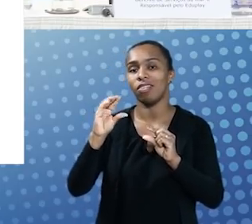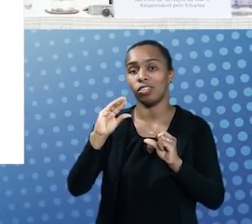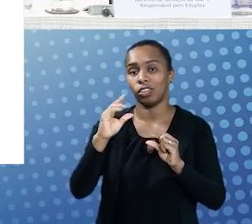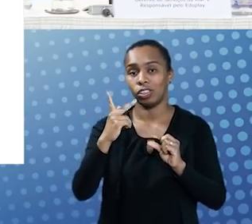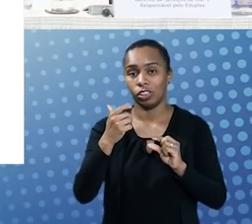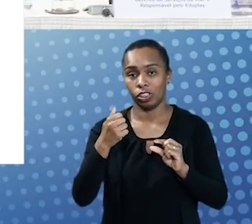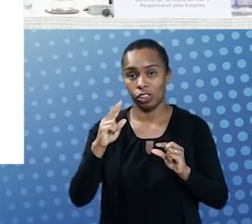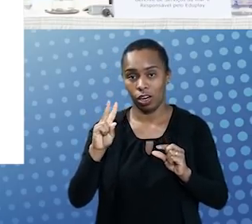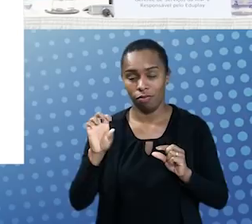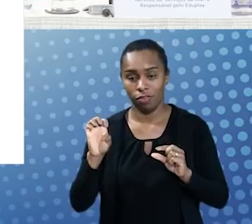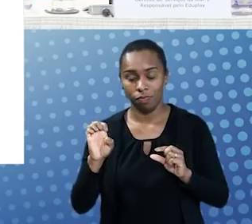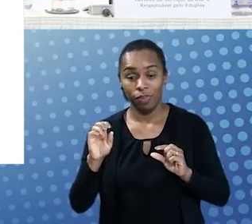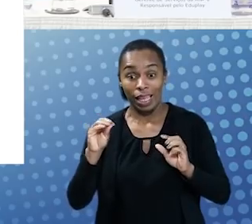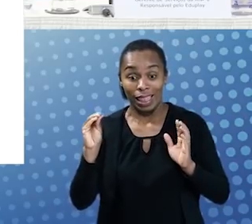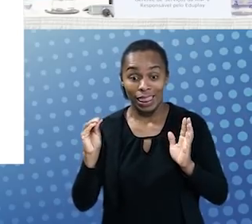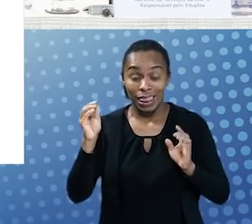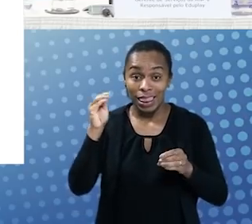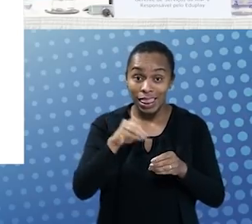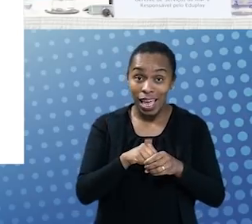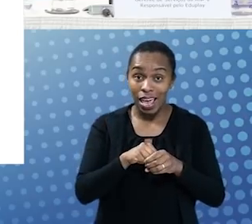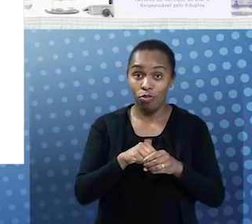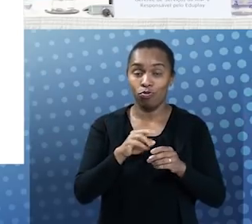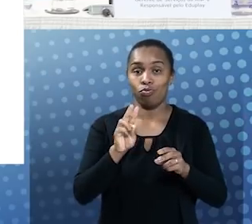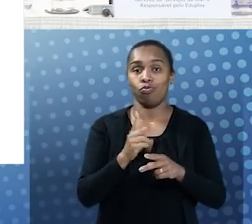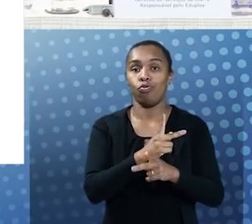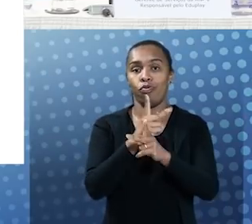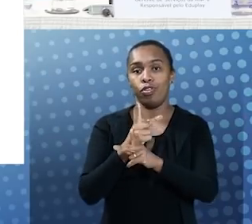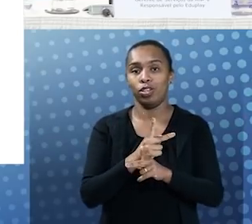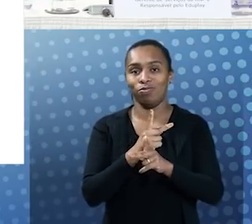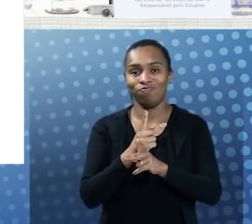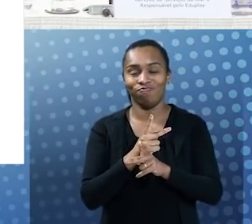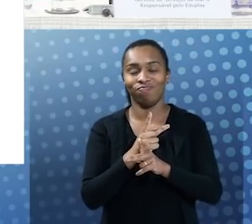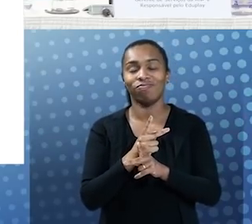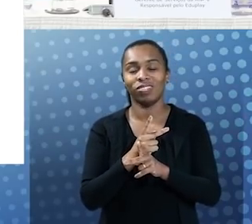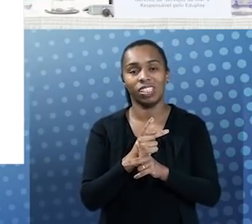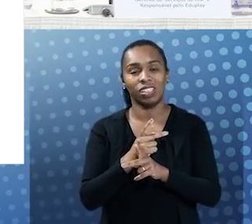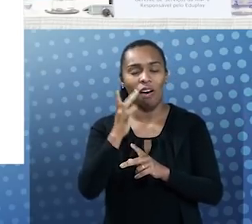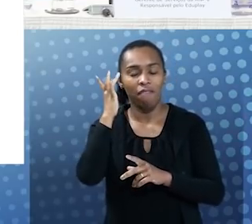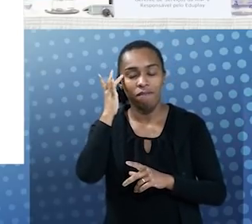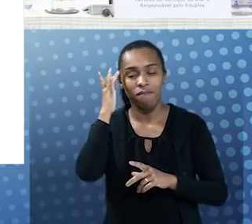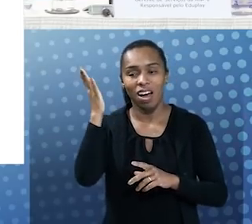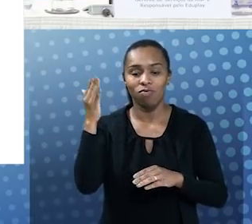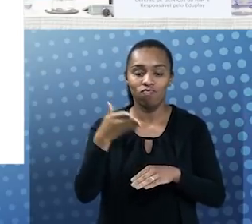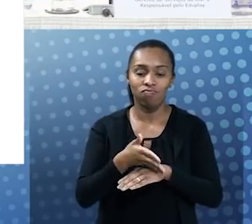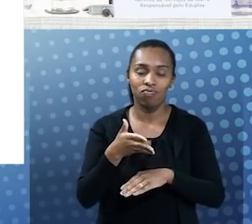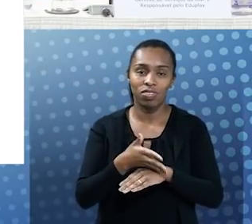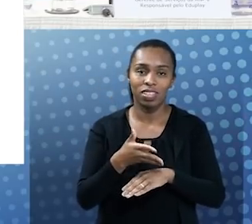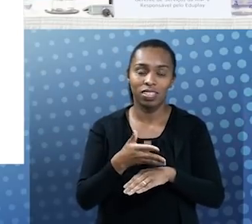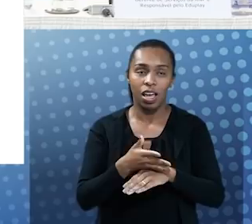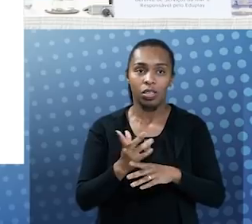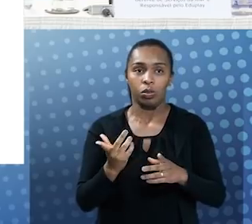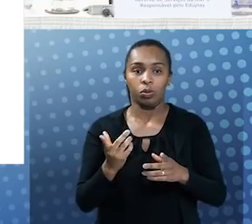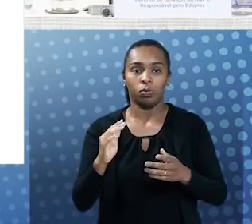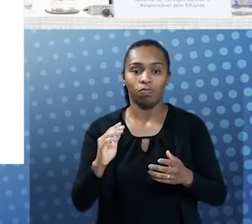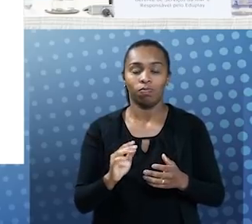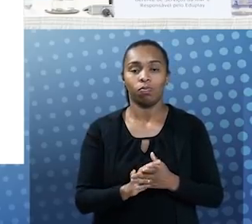vídeo. Então, você consegue enriquecer essa busca e você consegue facilitar o acesso a essa busca, a esse conteúdo.